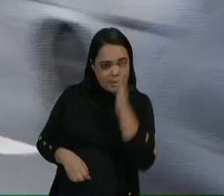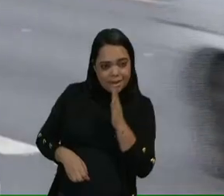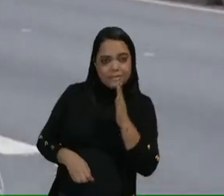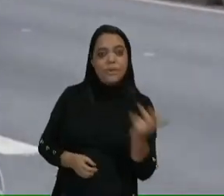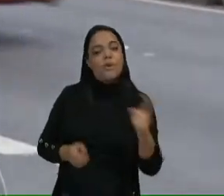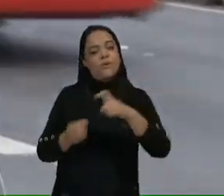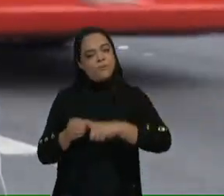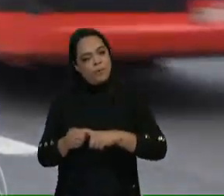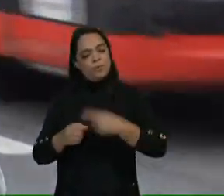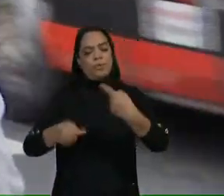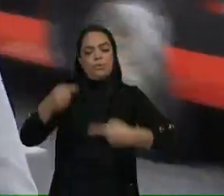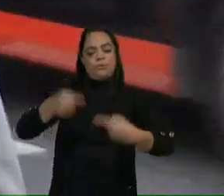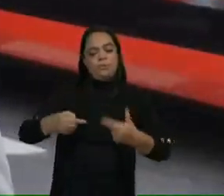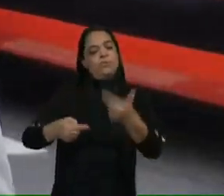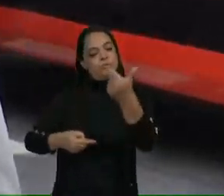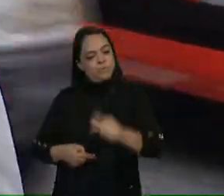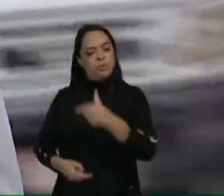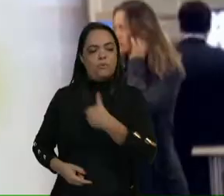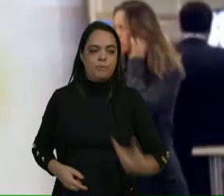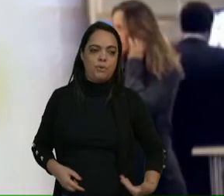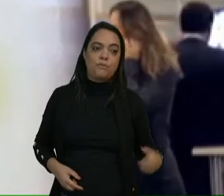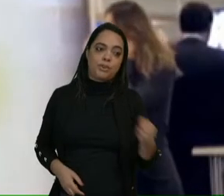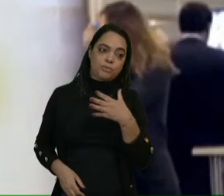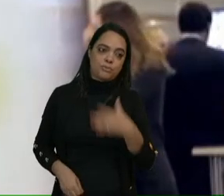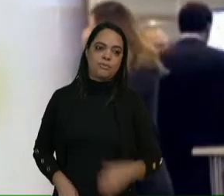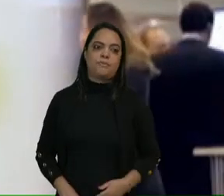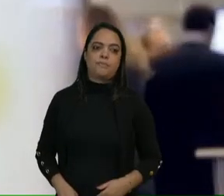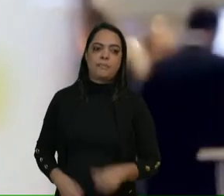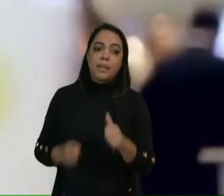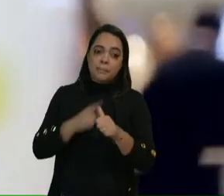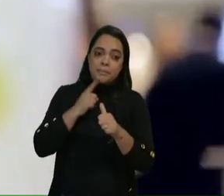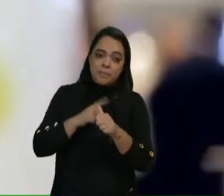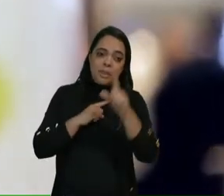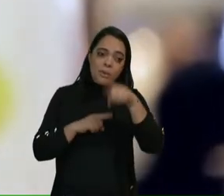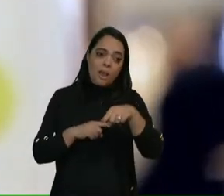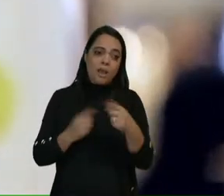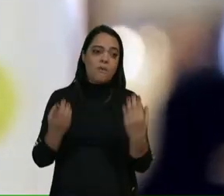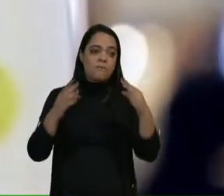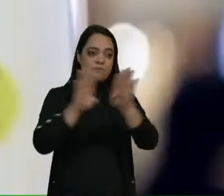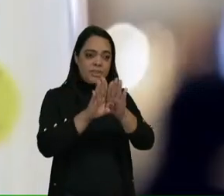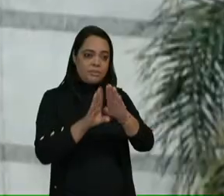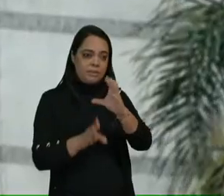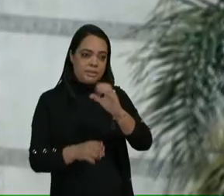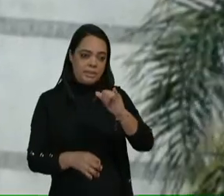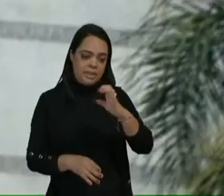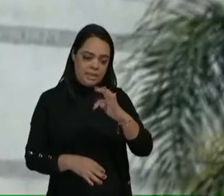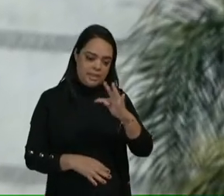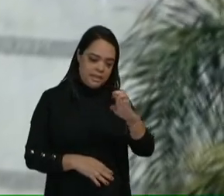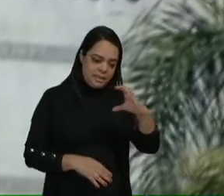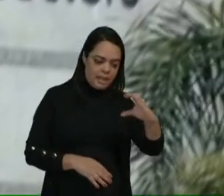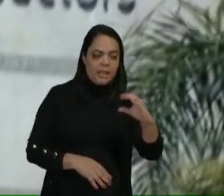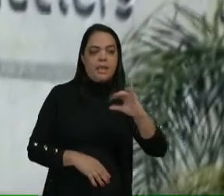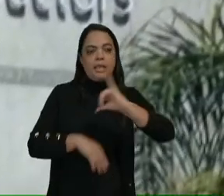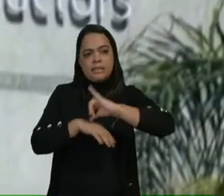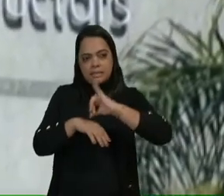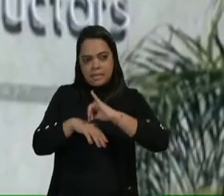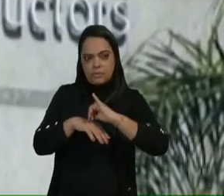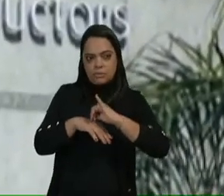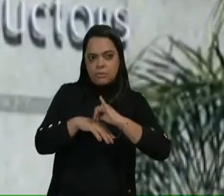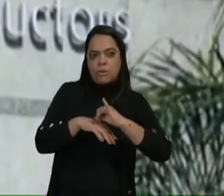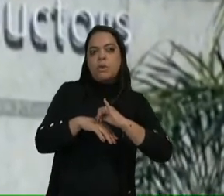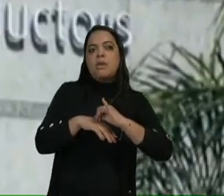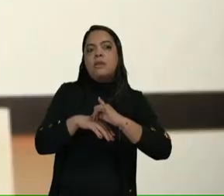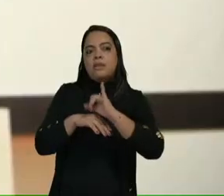voltou a ser discutida pelo novo governo. O primeiro passo foi suspender o fechamento do CEITEC. O Centro Nacional de Tecnologia